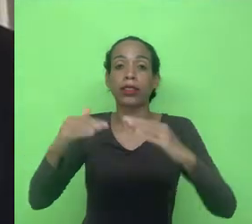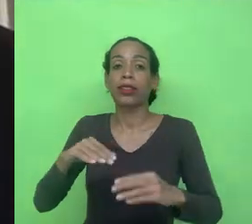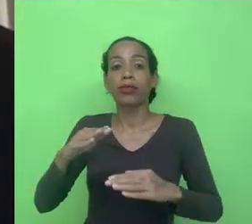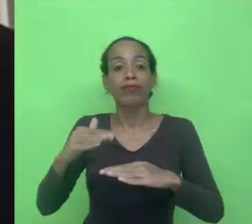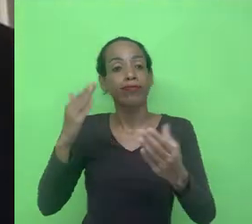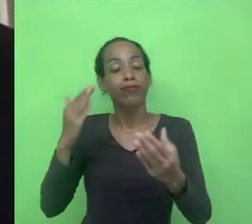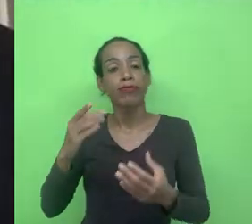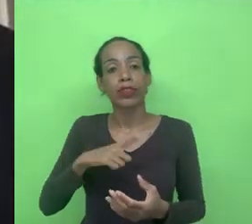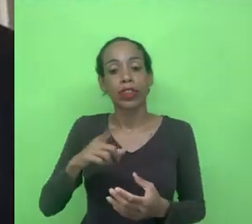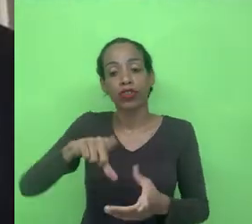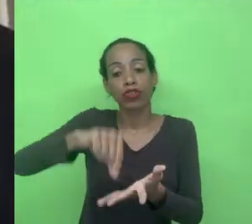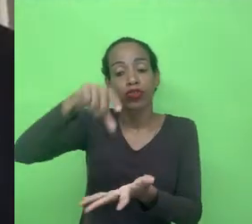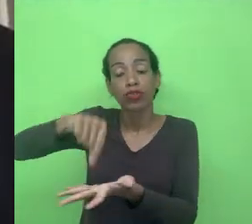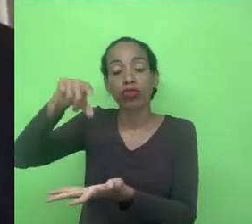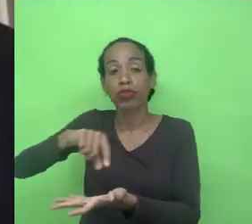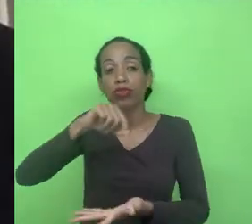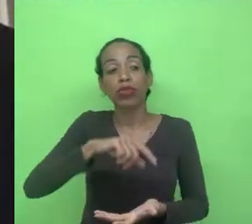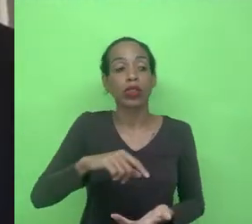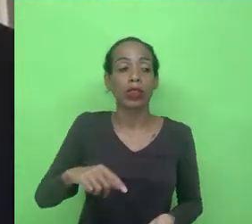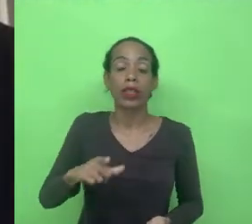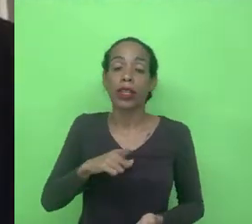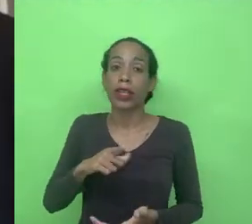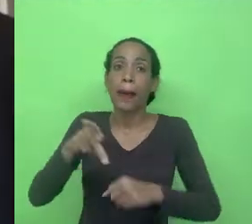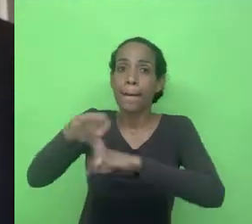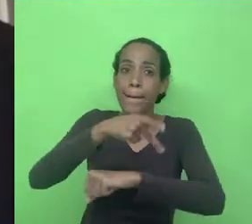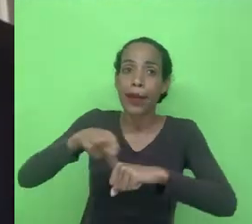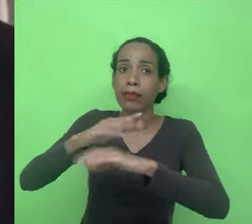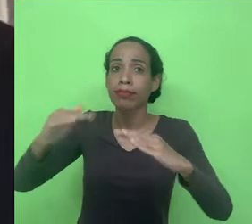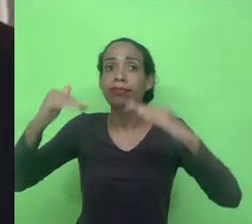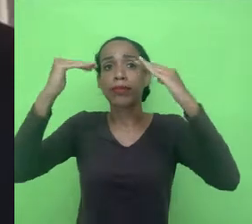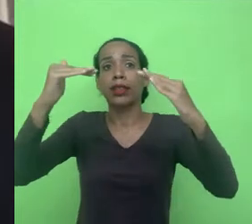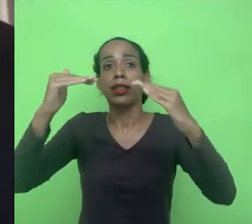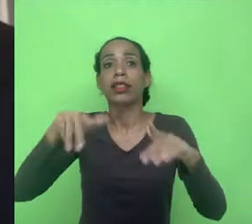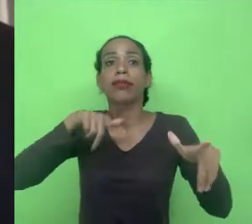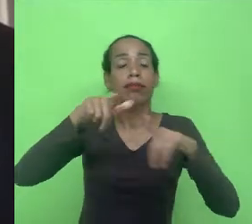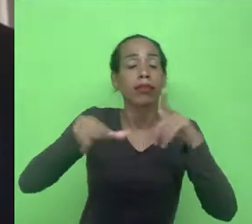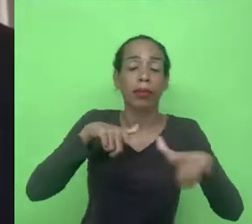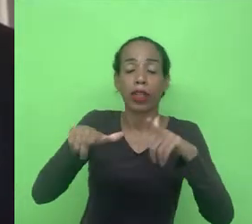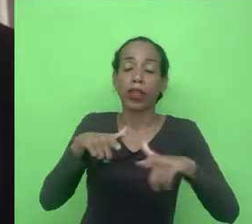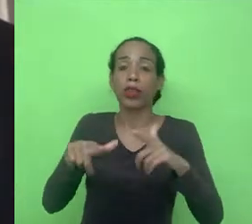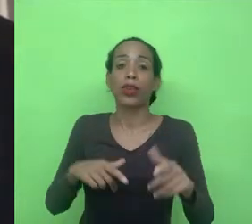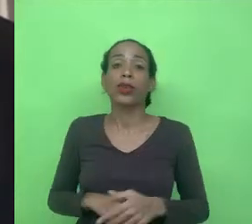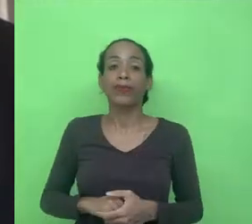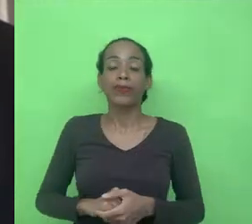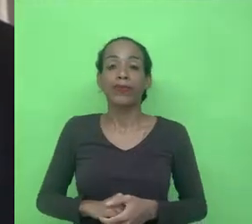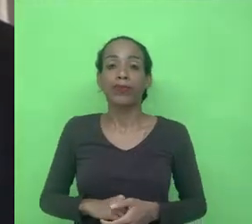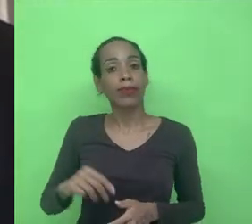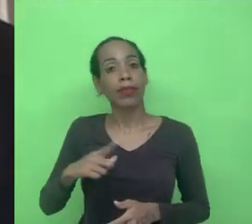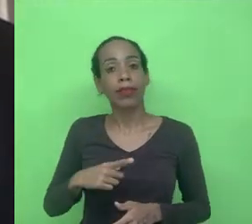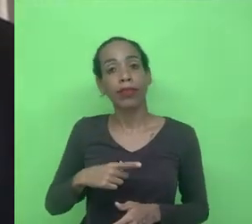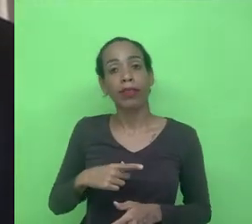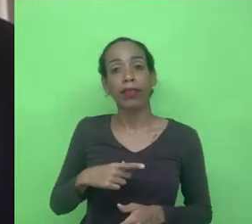de seleção tem como atores países soberanos tem como atores trabalhadores então tem como atores